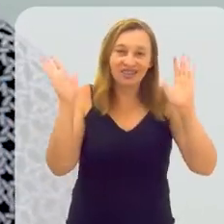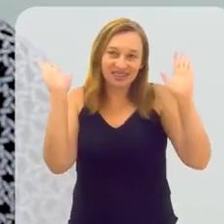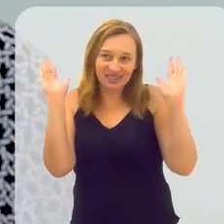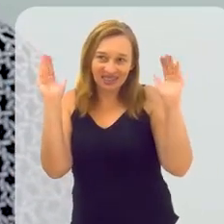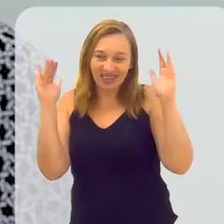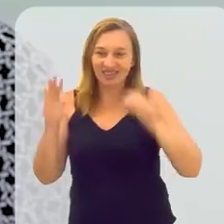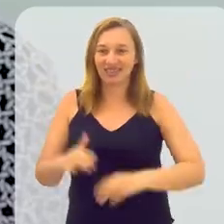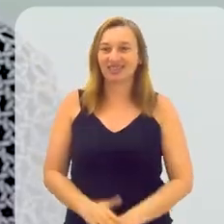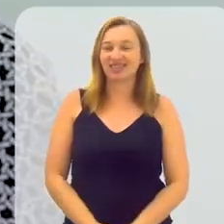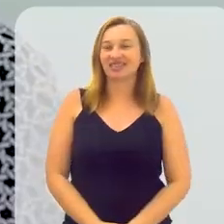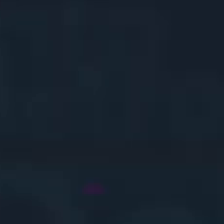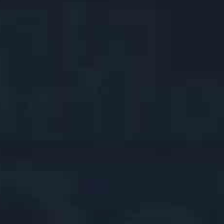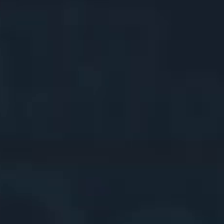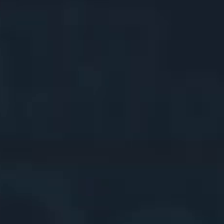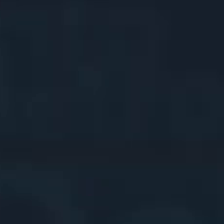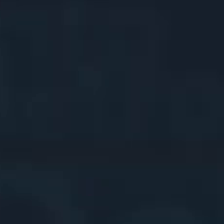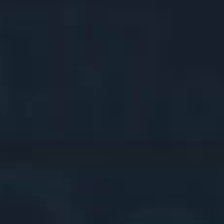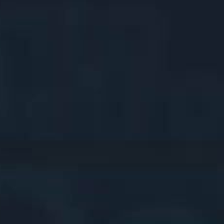Povo. Até a próxima.